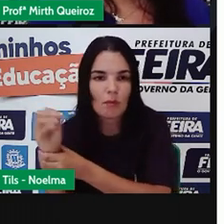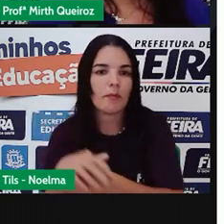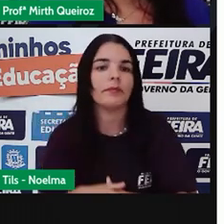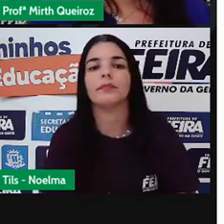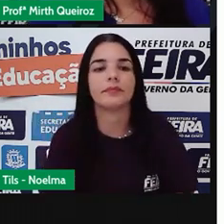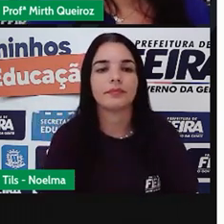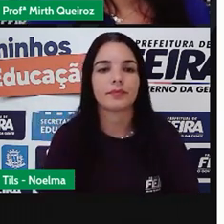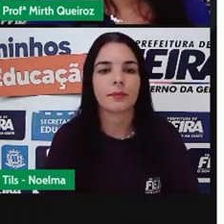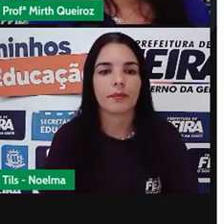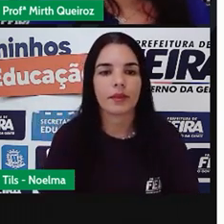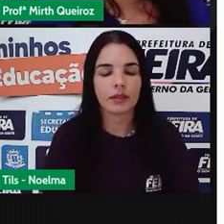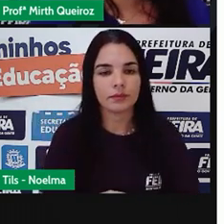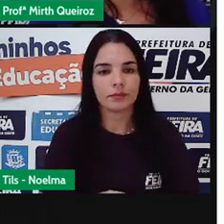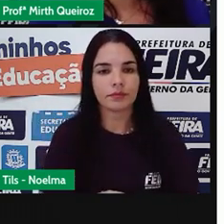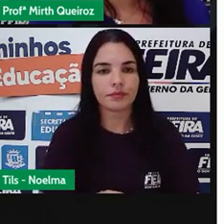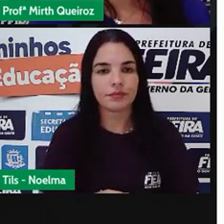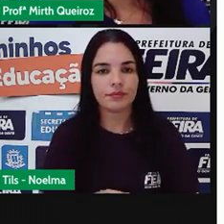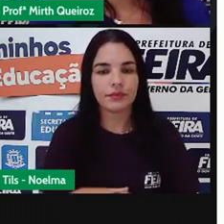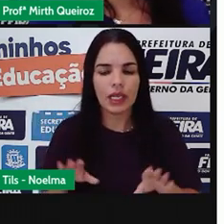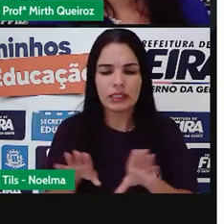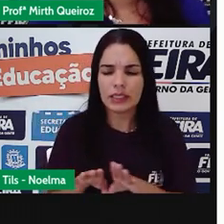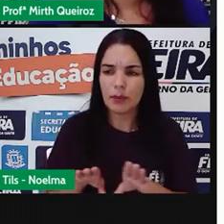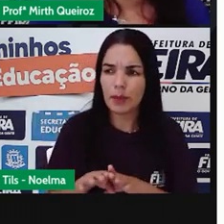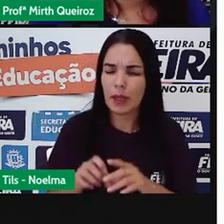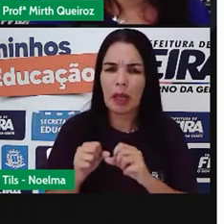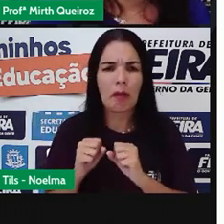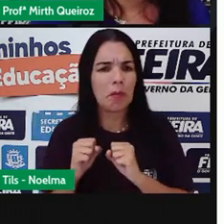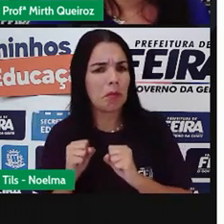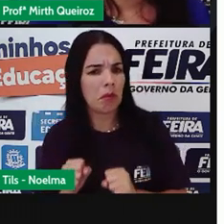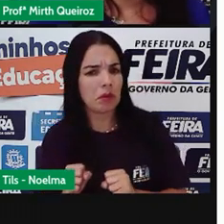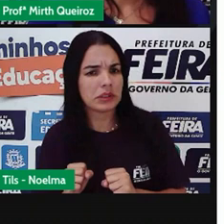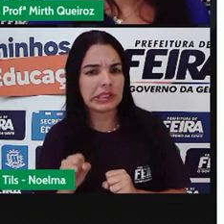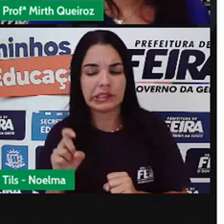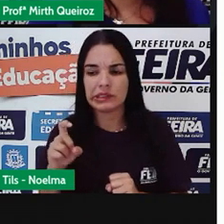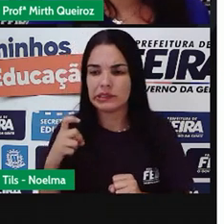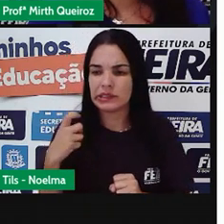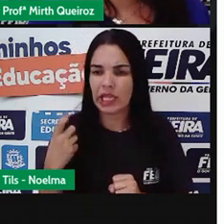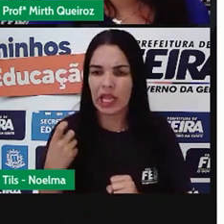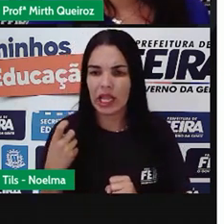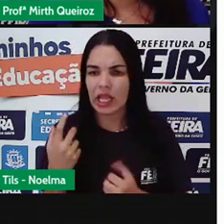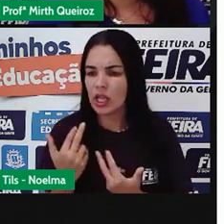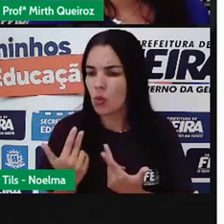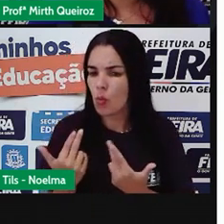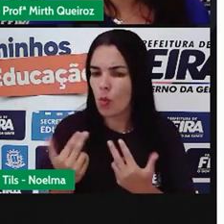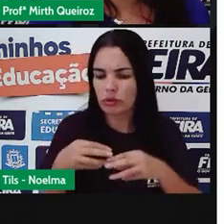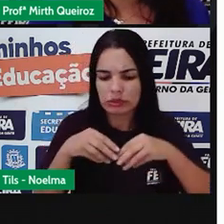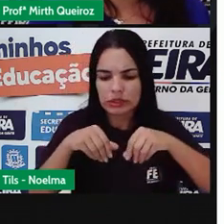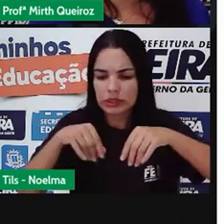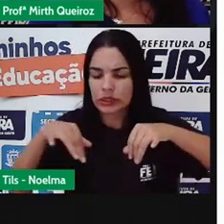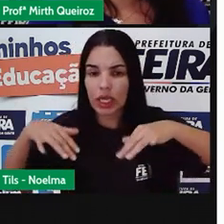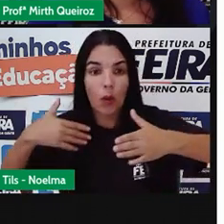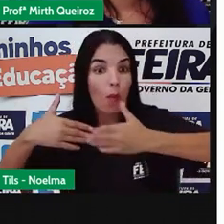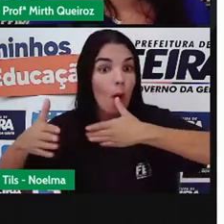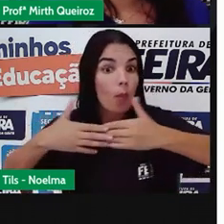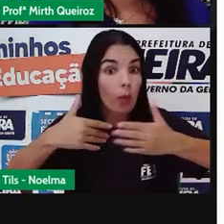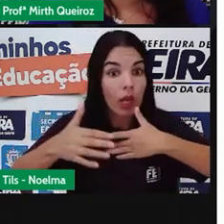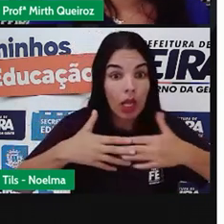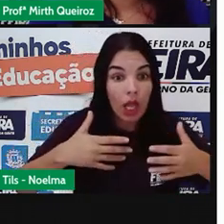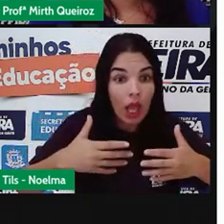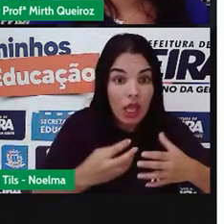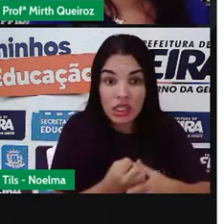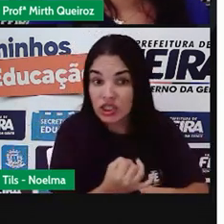Será que isso funcionaria em qualquer tipo de solo? Será que ele conseguiria fazer essa muda de rosa com